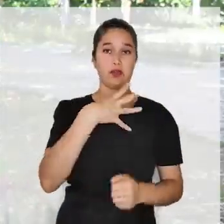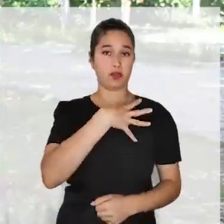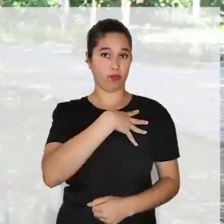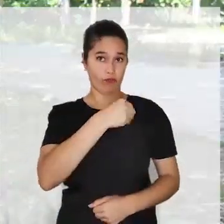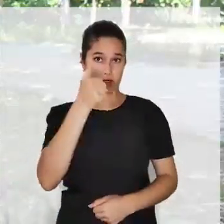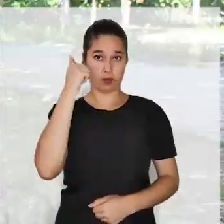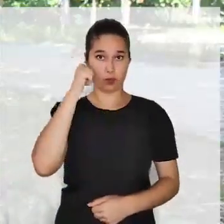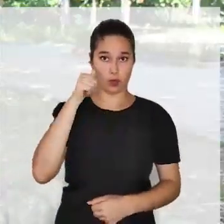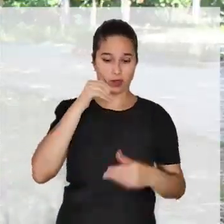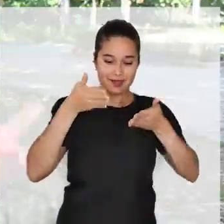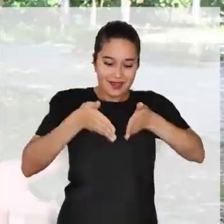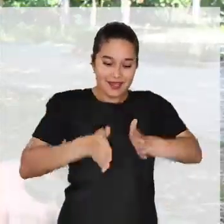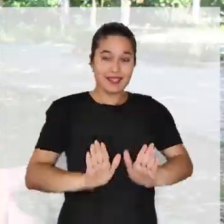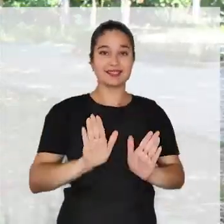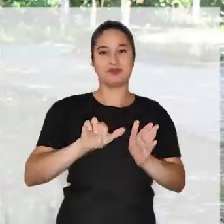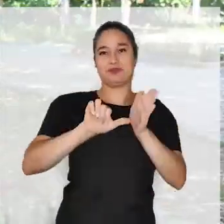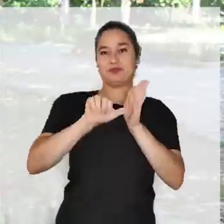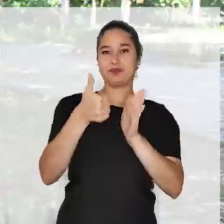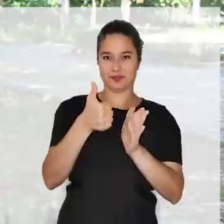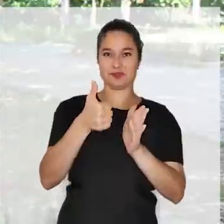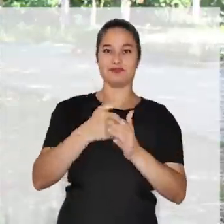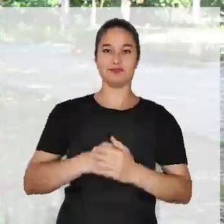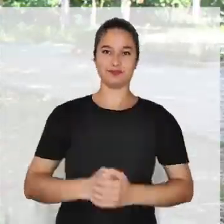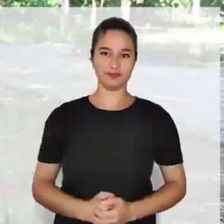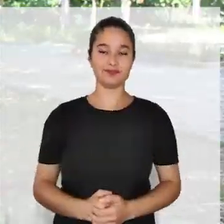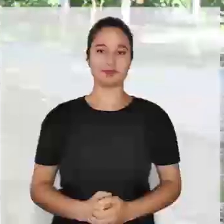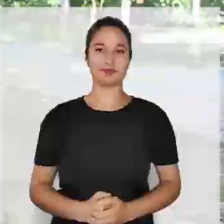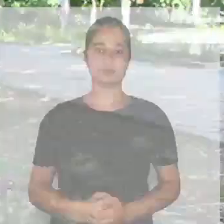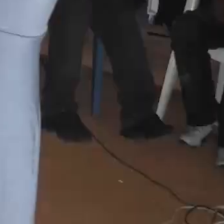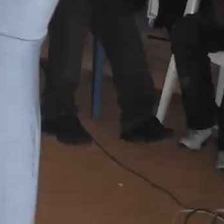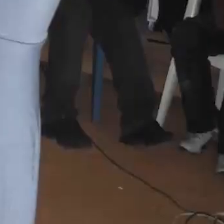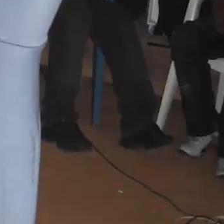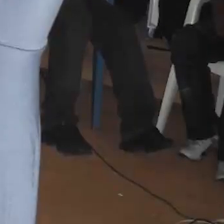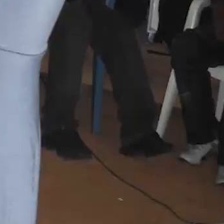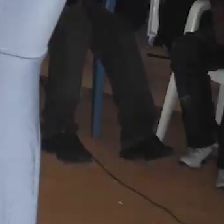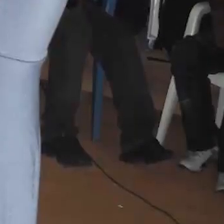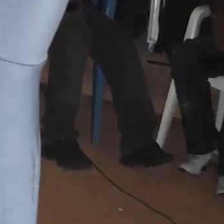significa na língua indígena do povo tucano a filha mais velha.